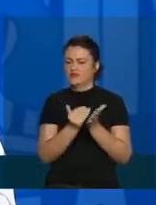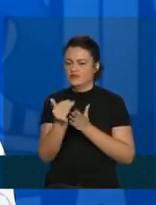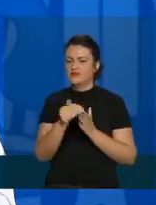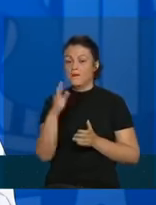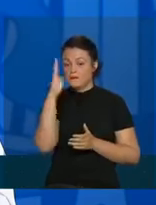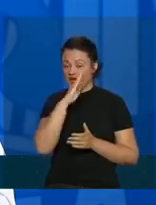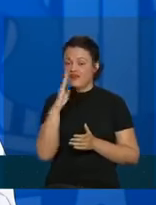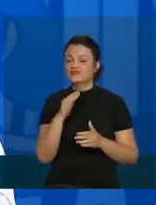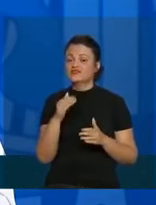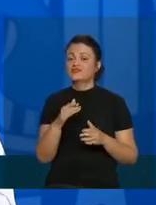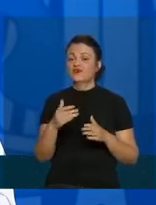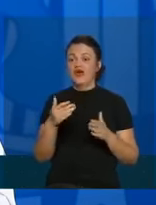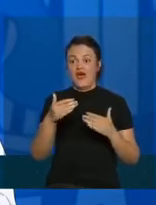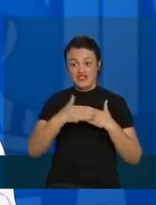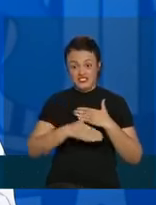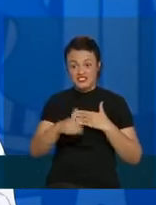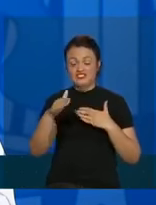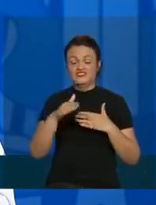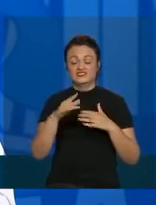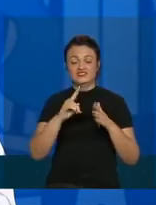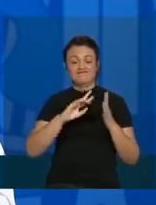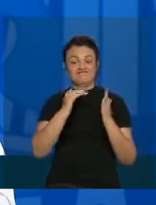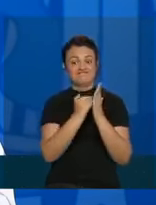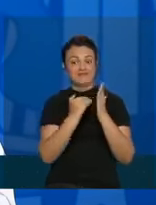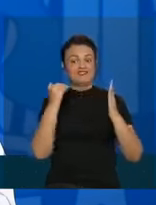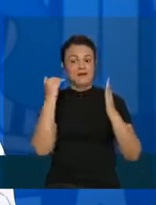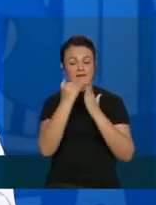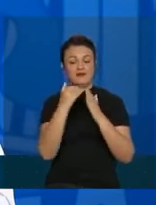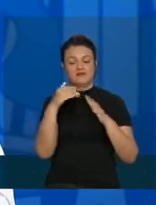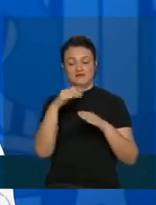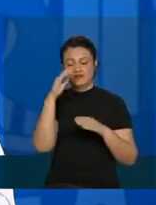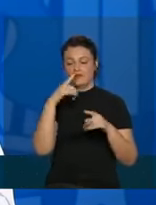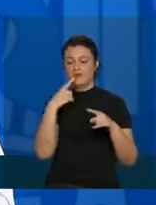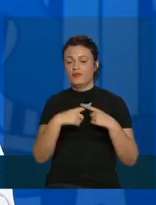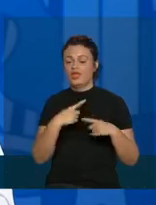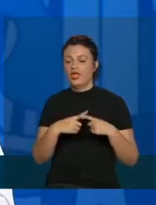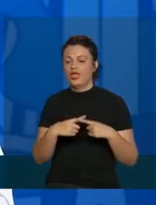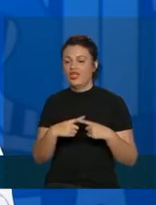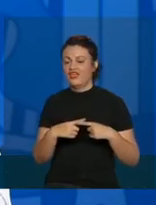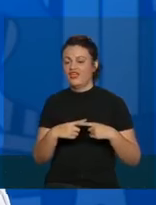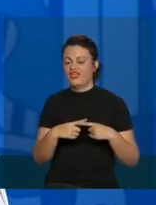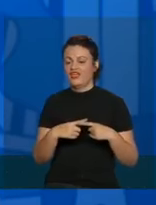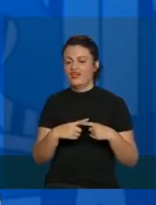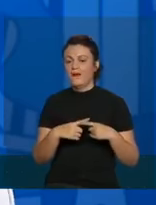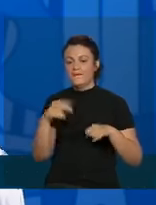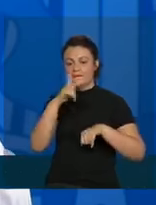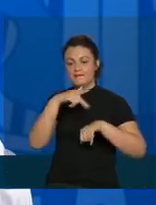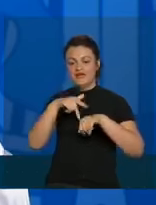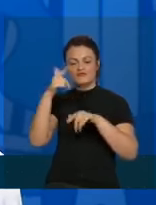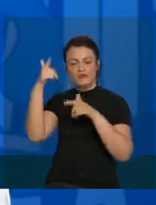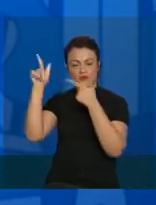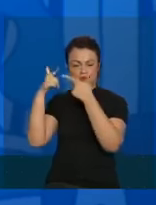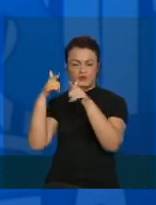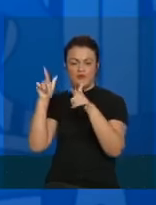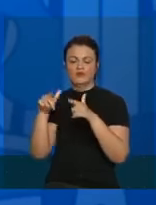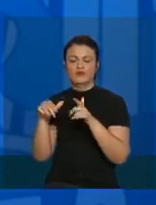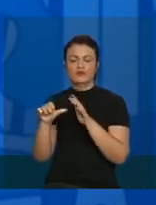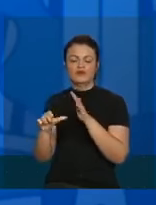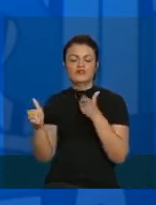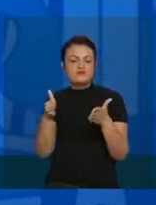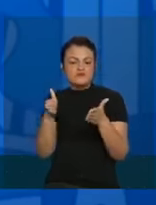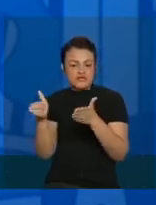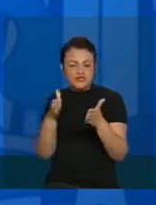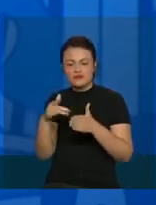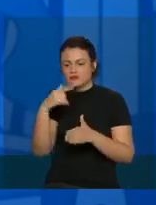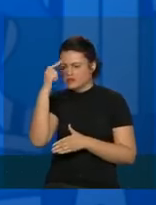Brasil vai ter um desafio a mais do que outros países, porque os outros países tiveram primeiro a temporada